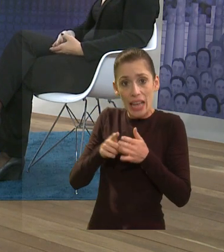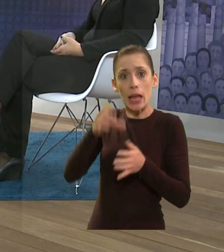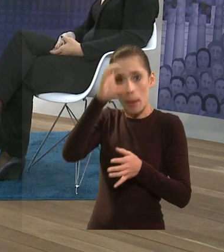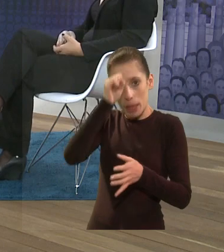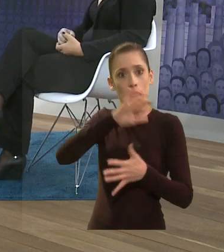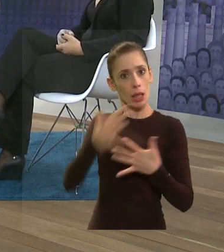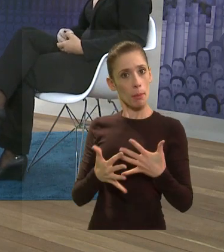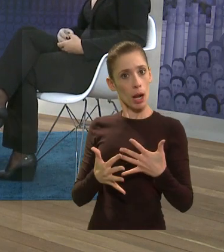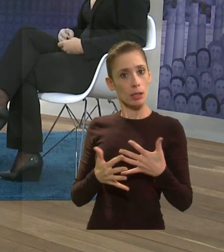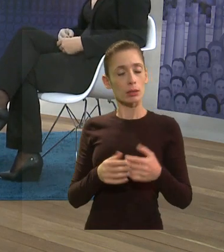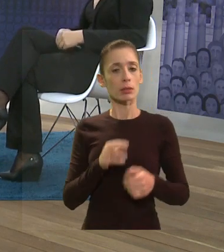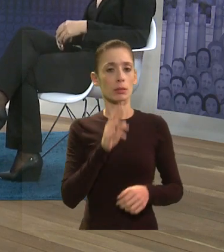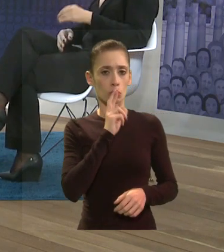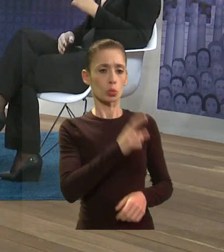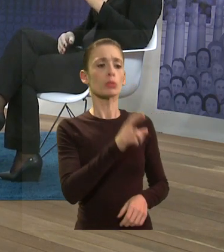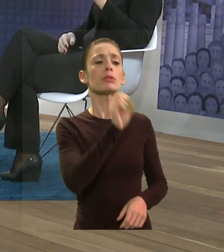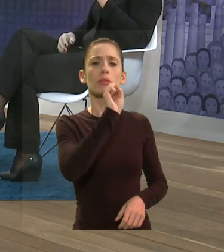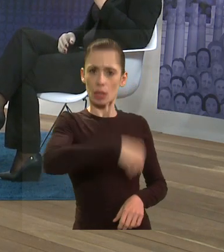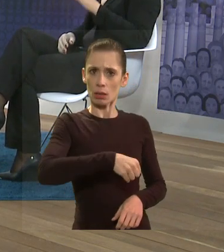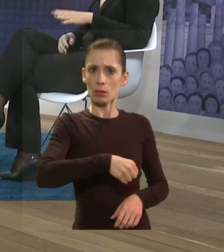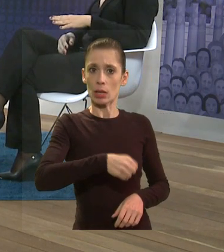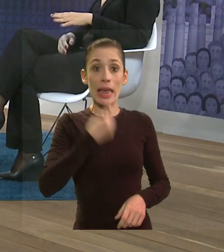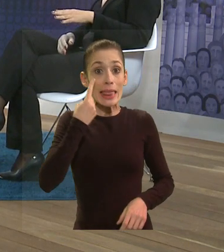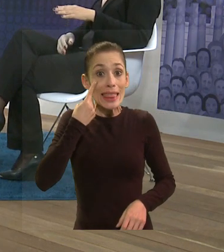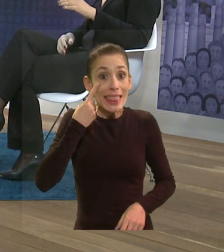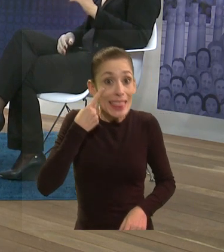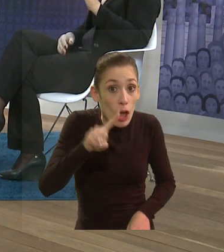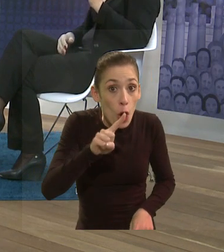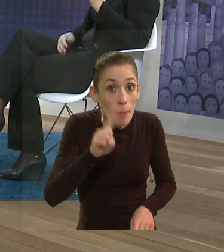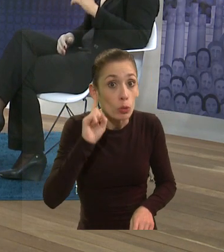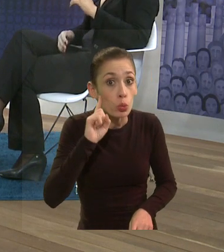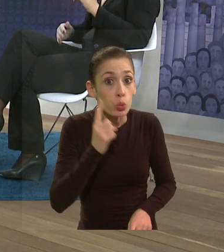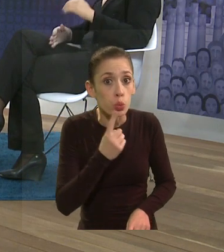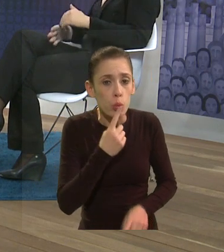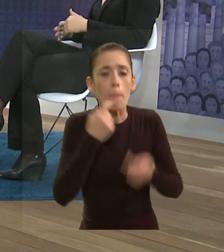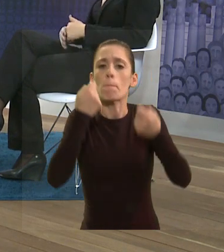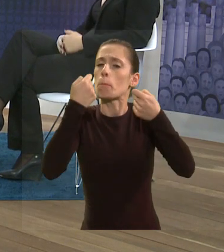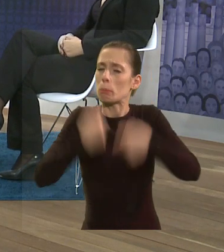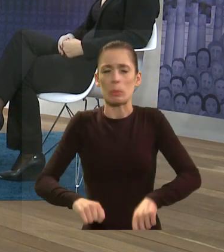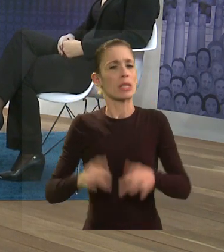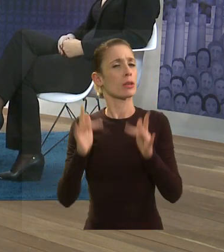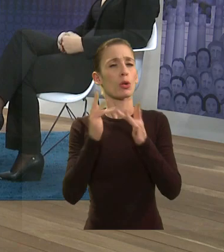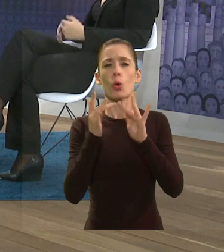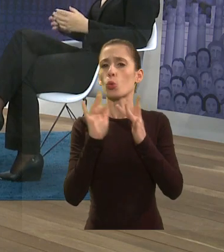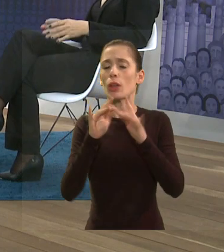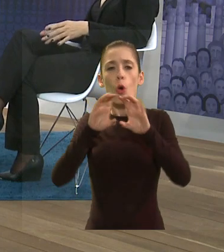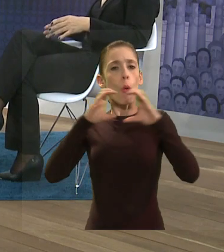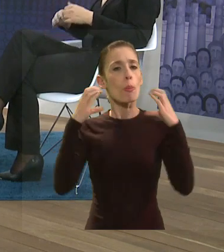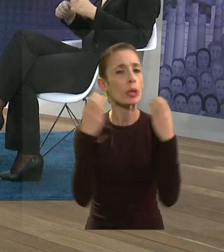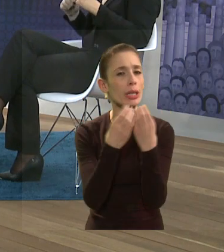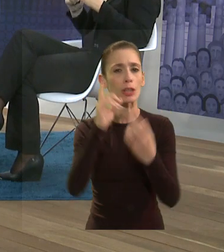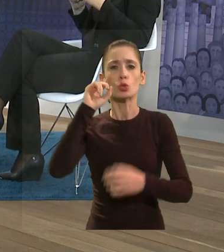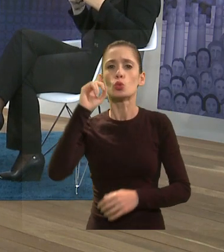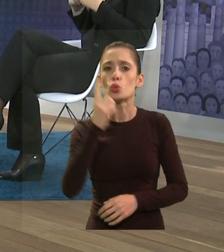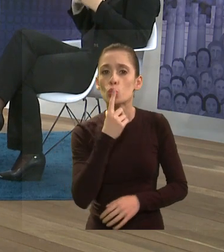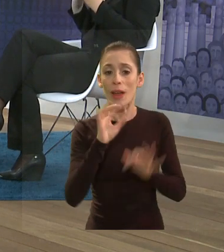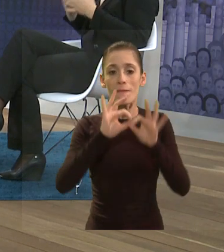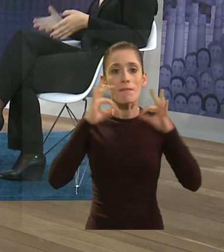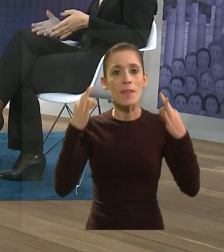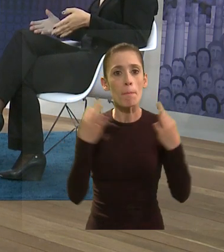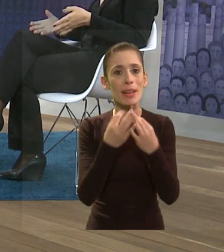perfeitamente exatamente descobriu a surdez já precisa estar colocando ela em contato com comunidade surda para a família